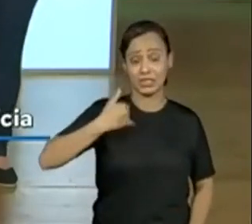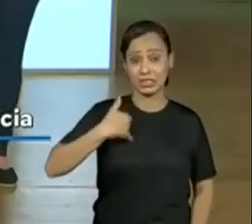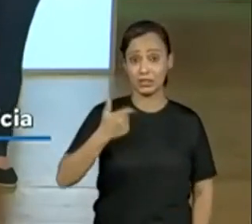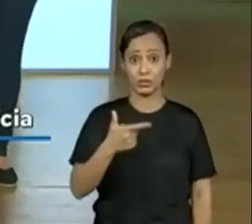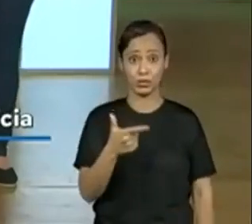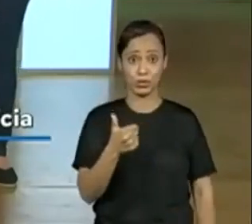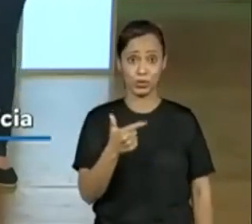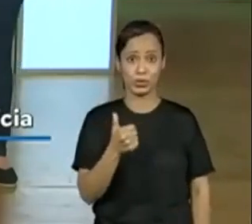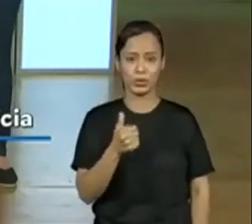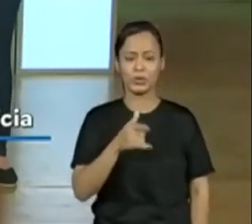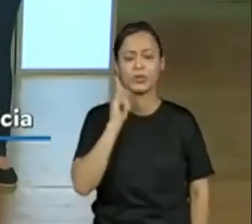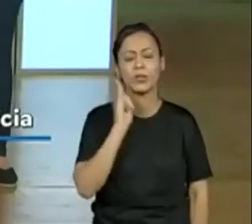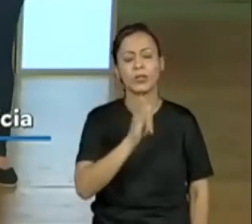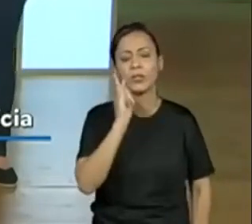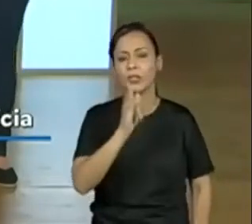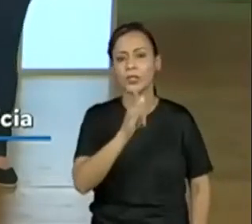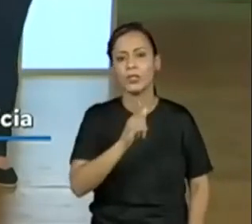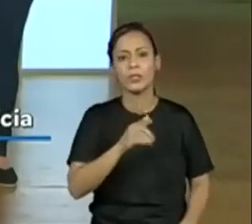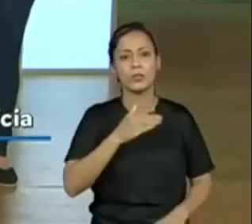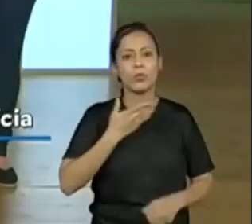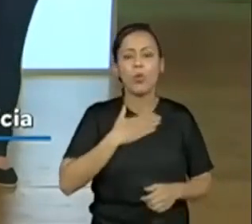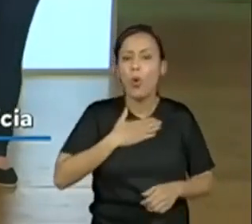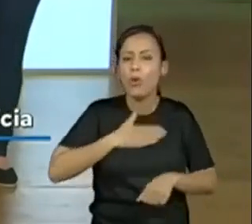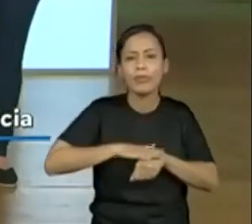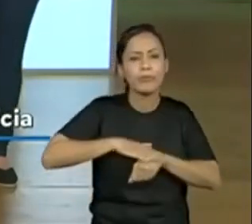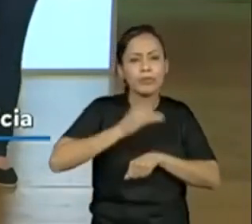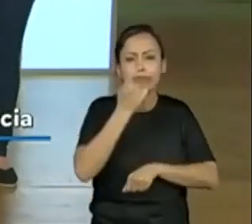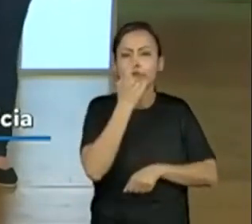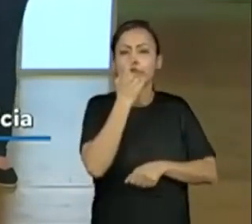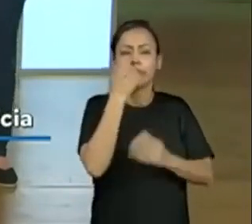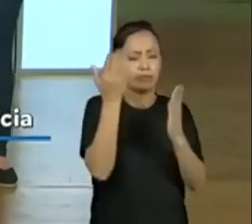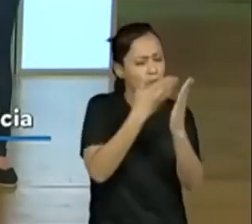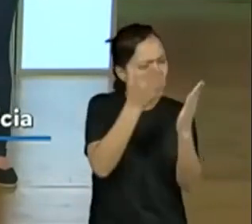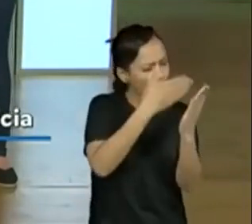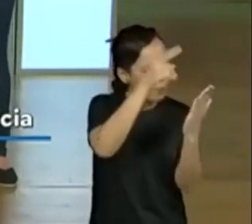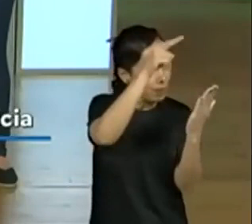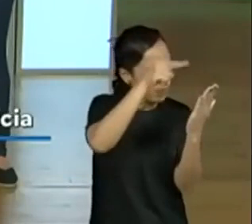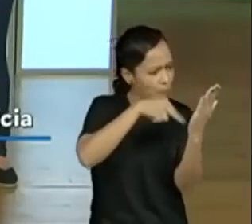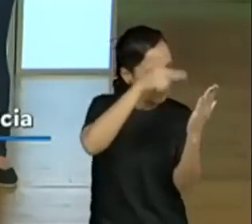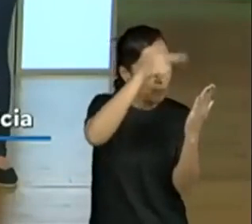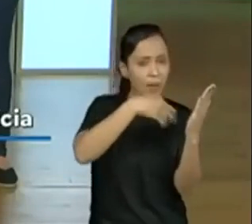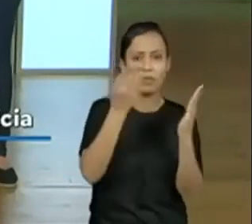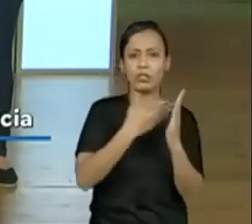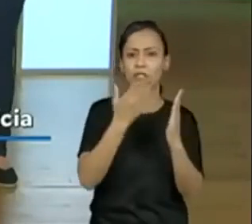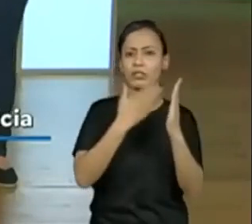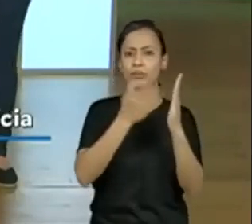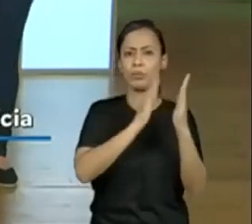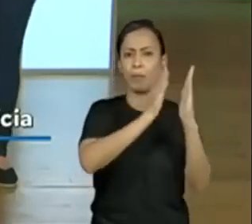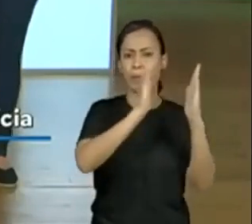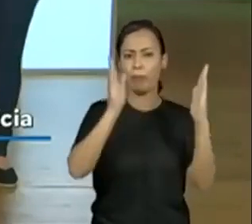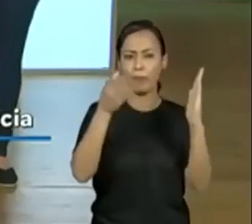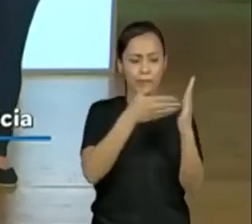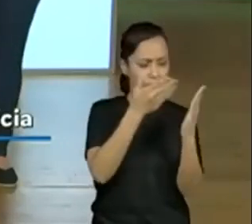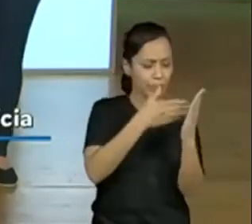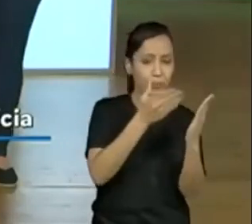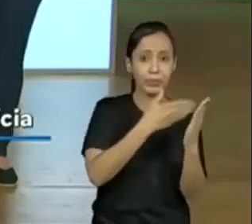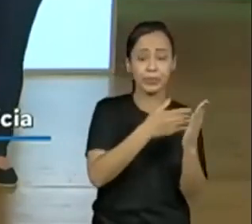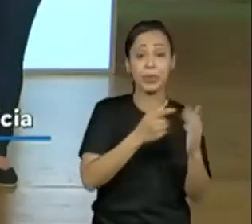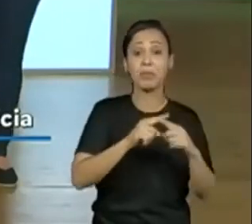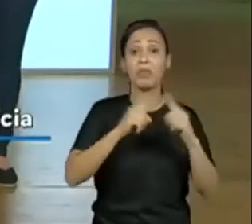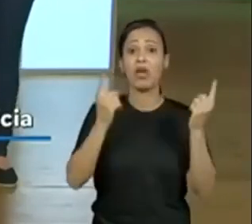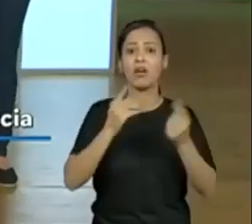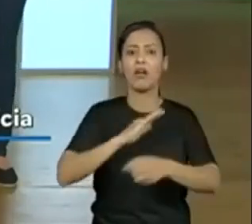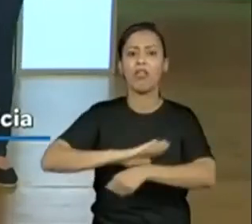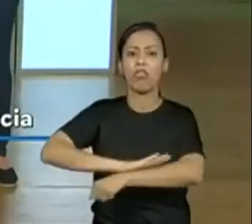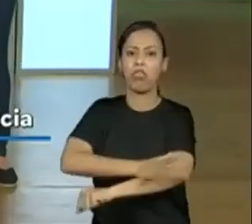que é apaixonado por livros, ganha 800 mil seguidores após ataques racistas.